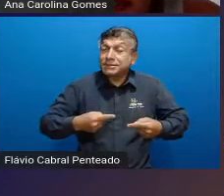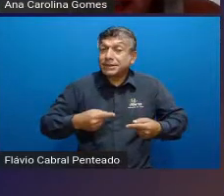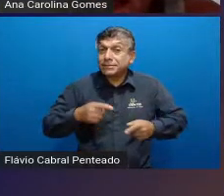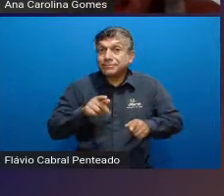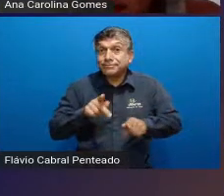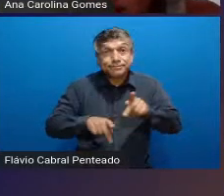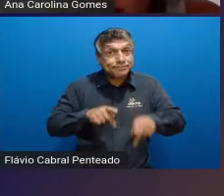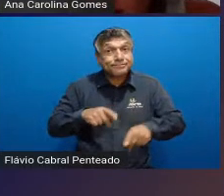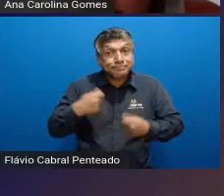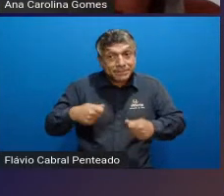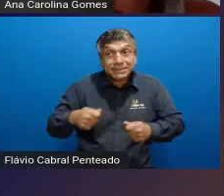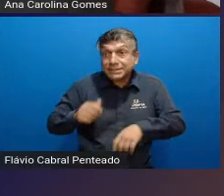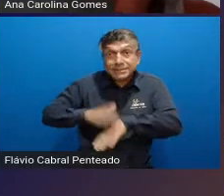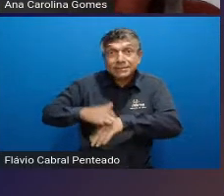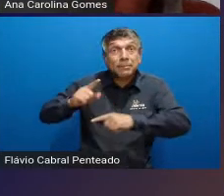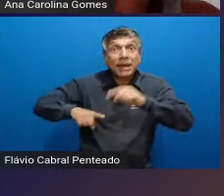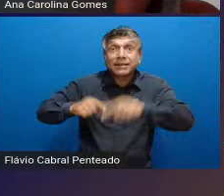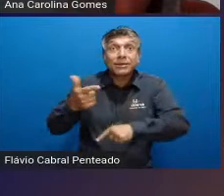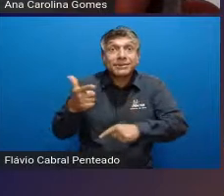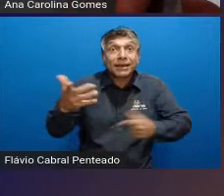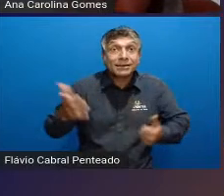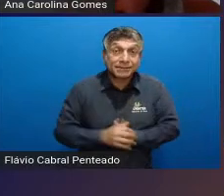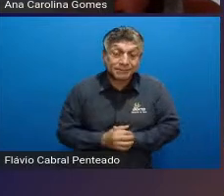como educadores e gestores